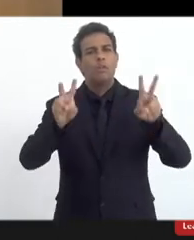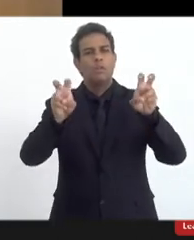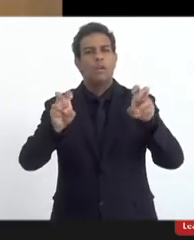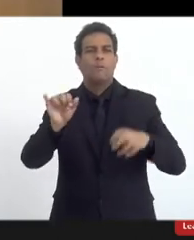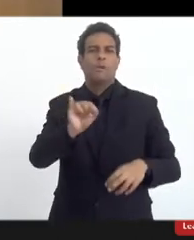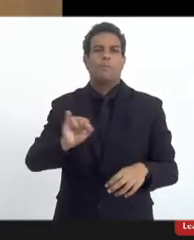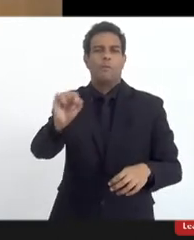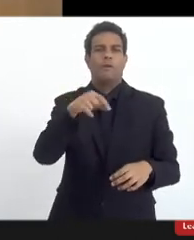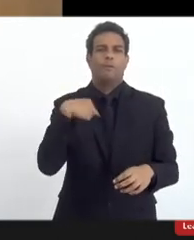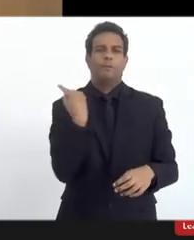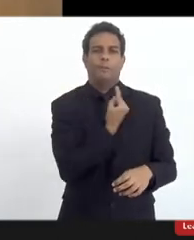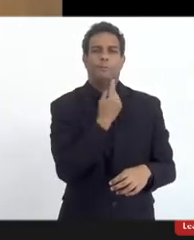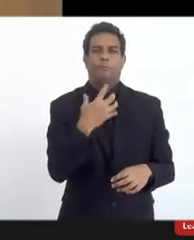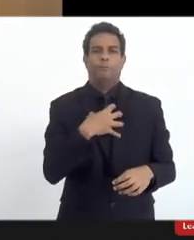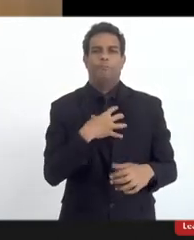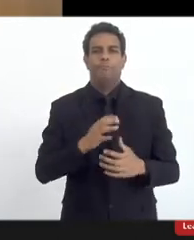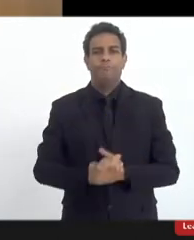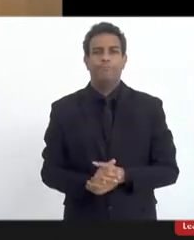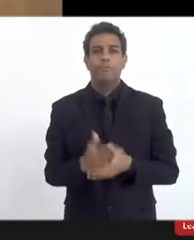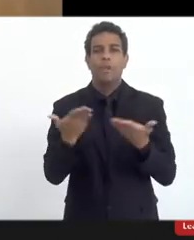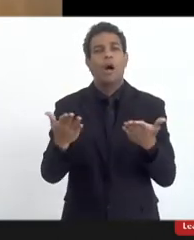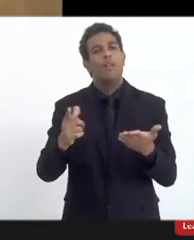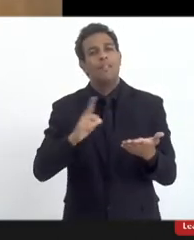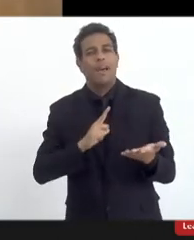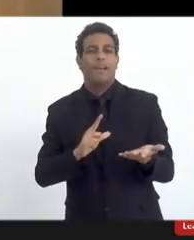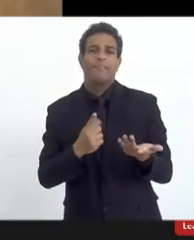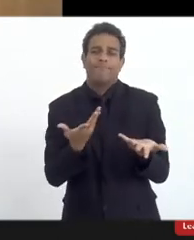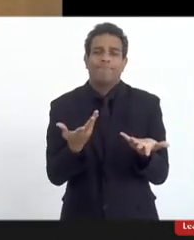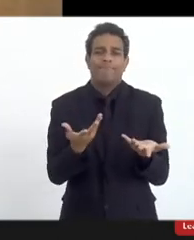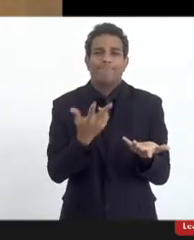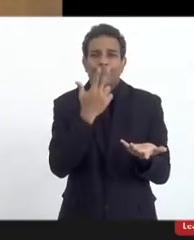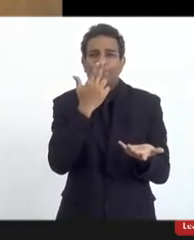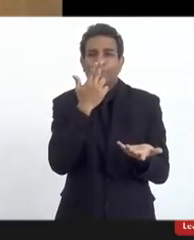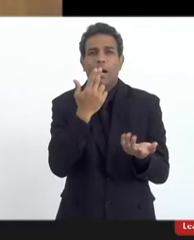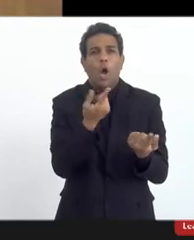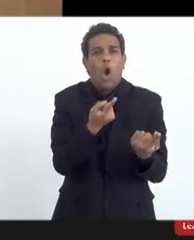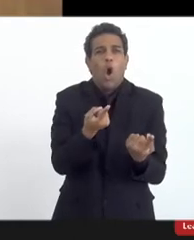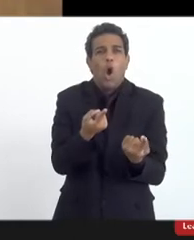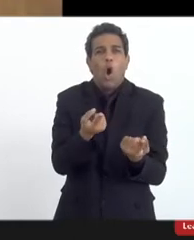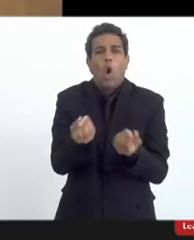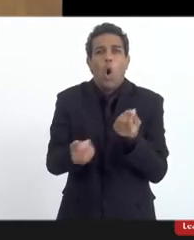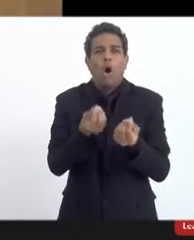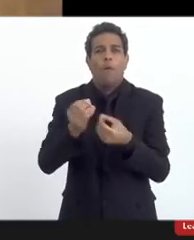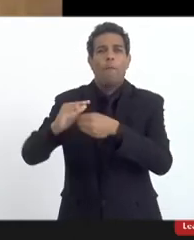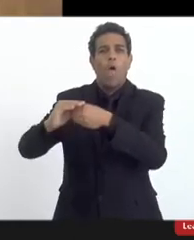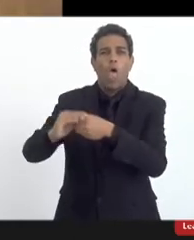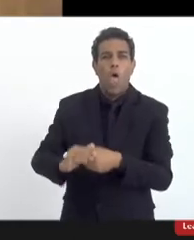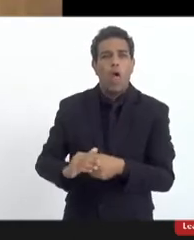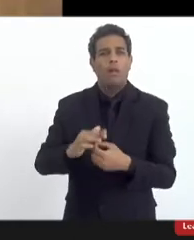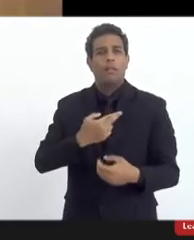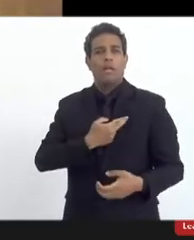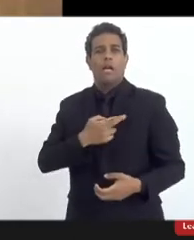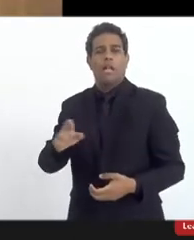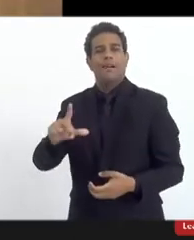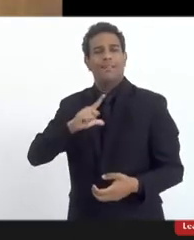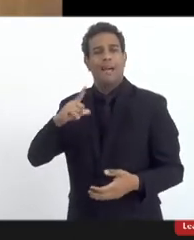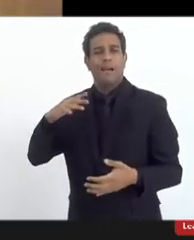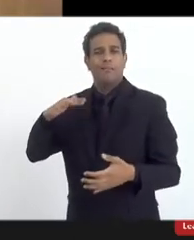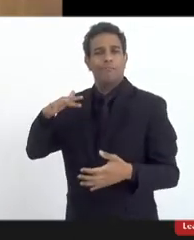importância que é o desrespeito às religiões, o vilipêndio às